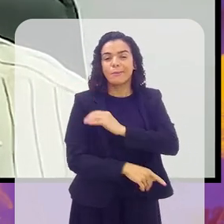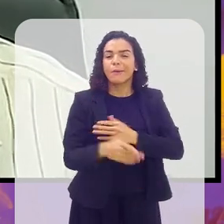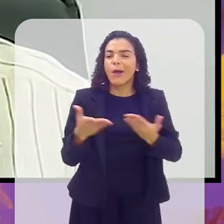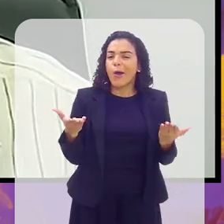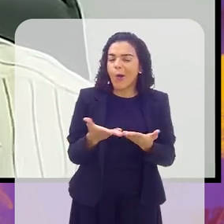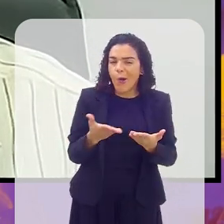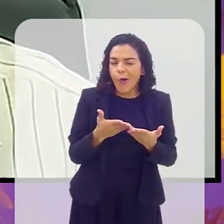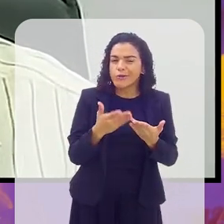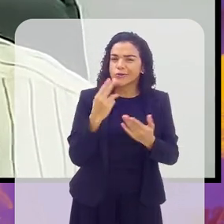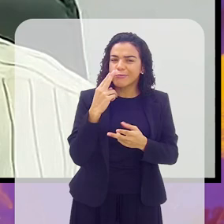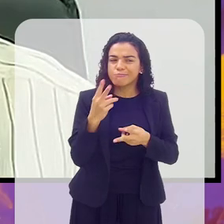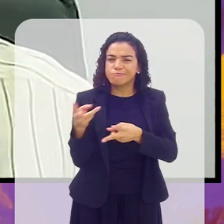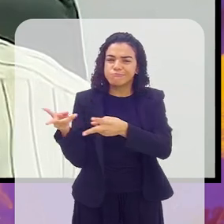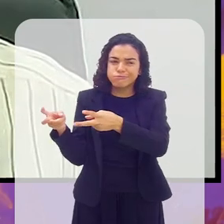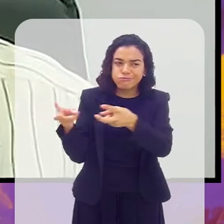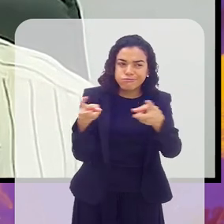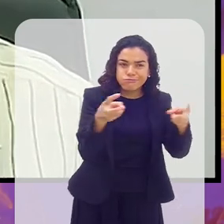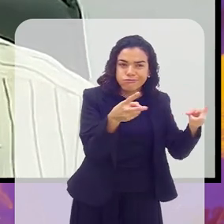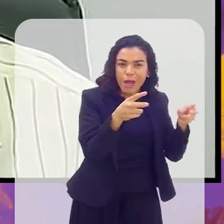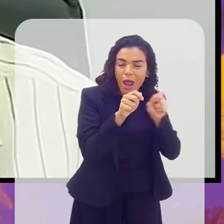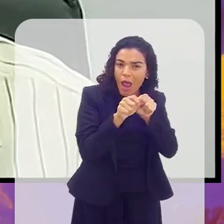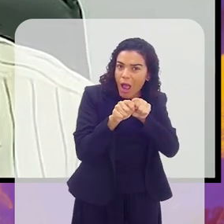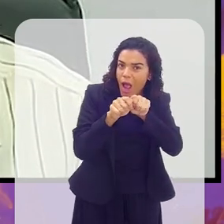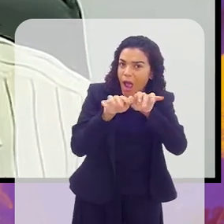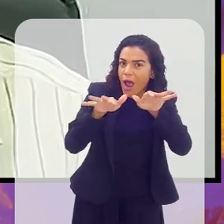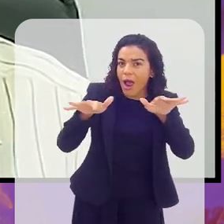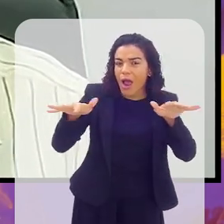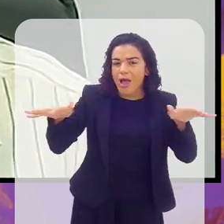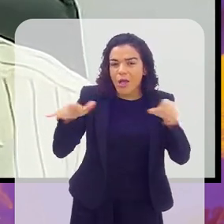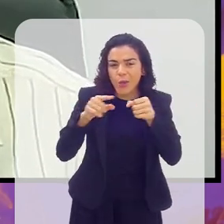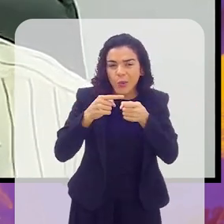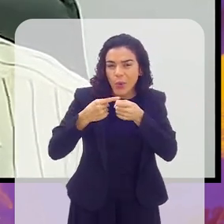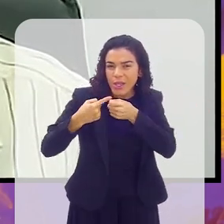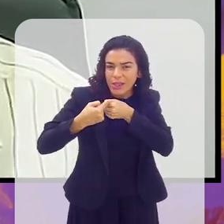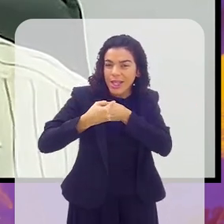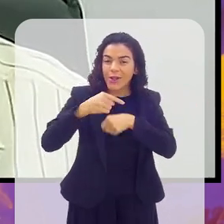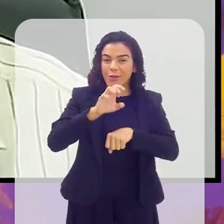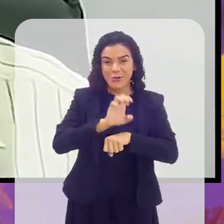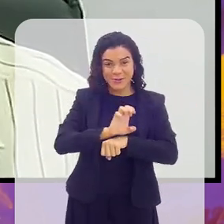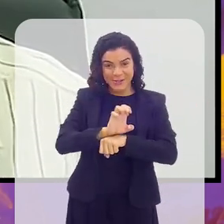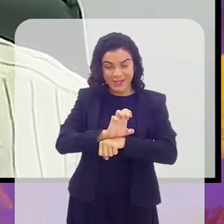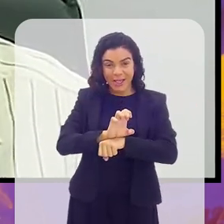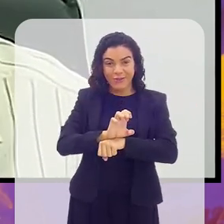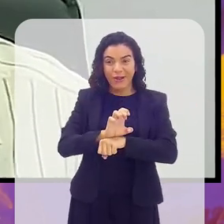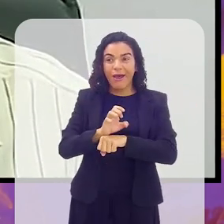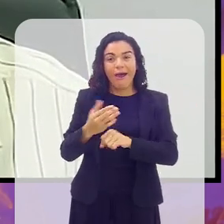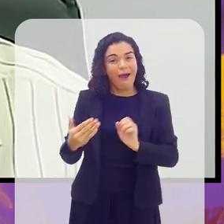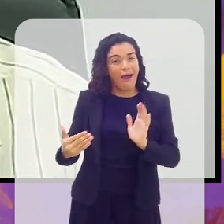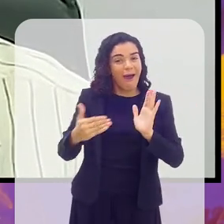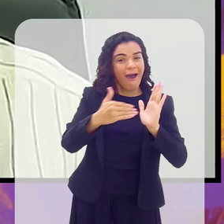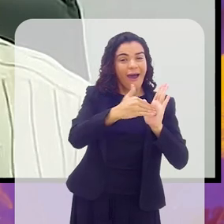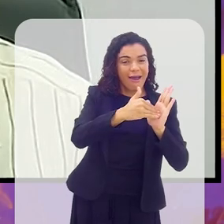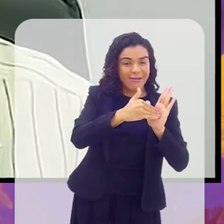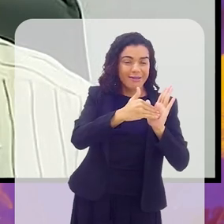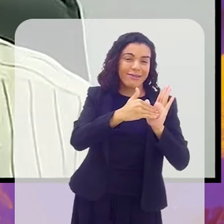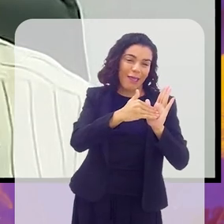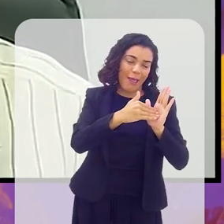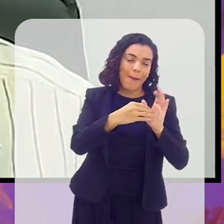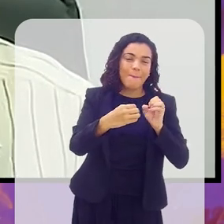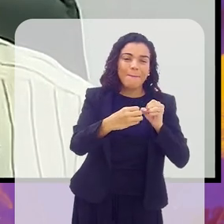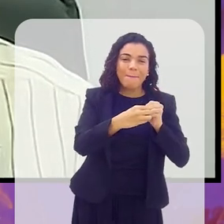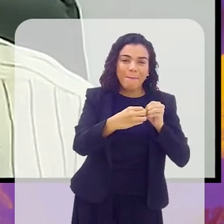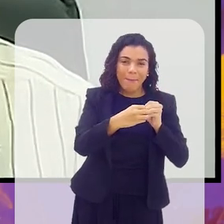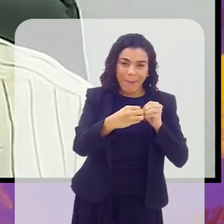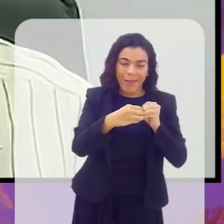verificam com que o Beach Tênis também se propagou pelo interior do nosso estado, até aqui, proximamente, na nossa